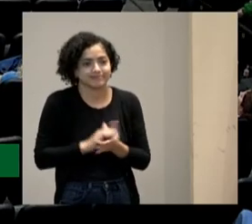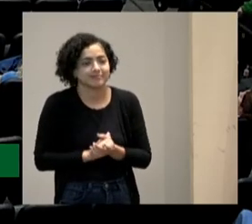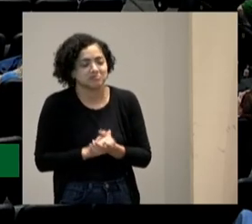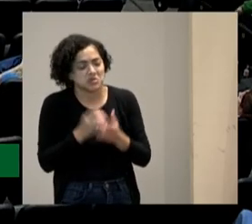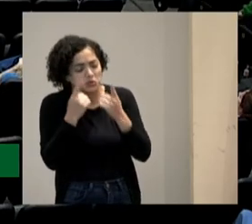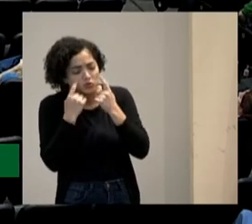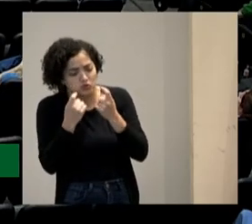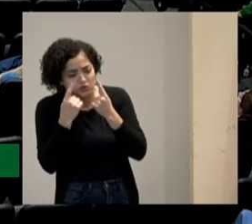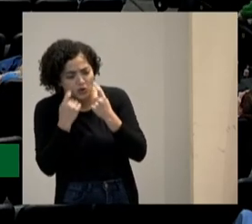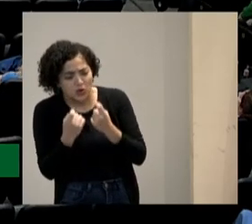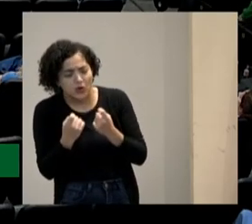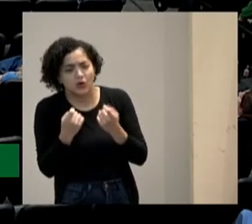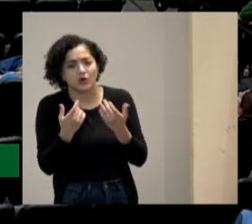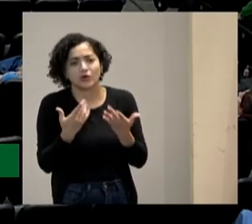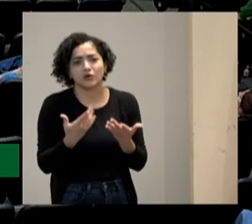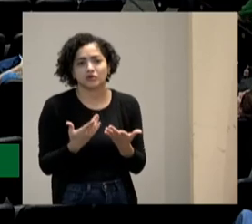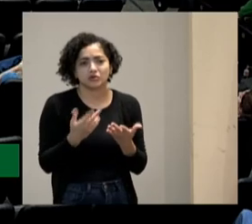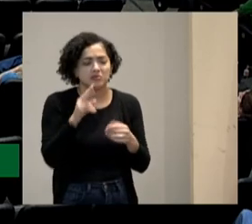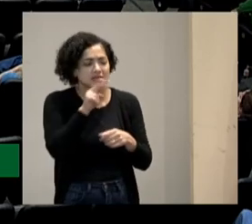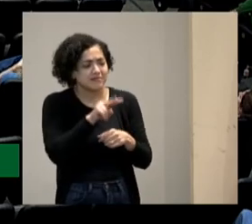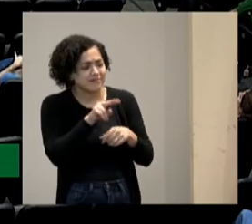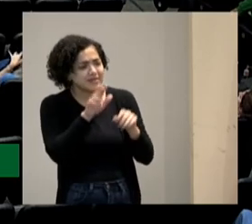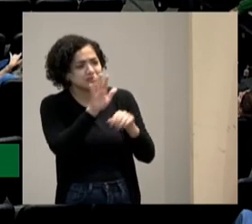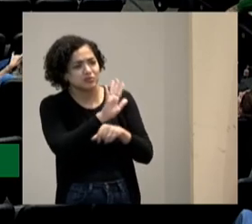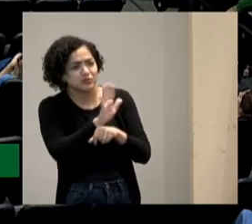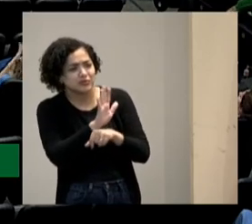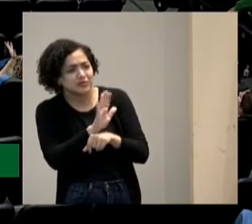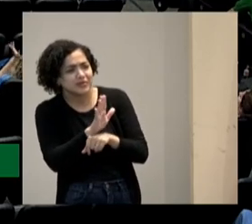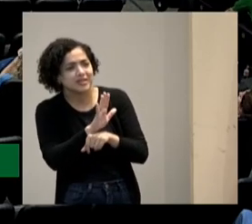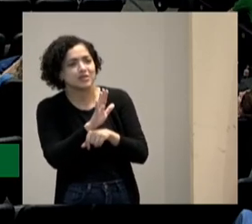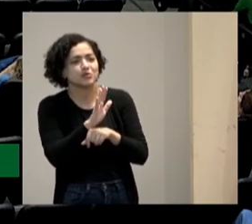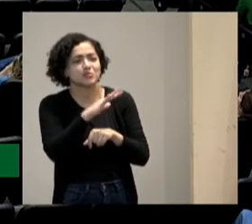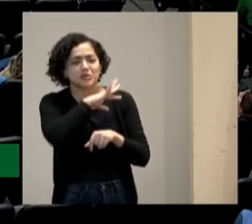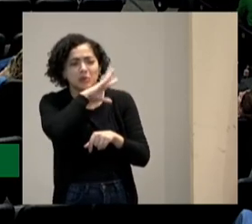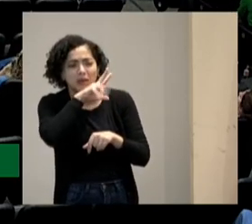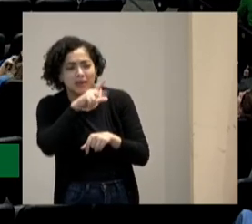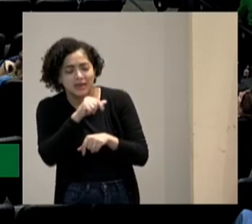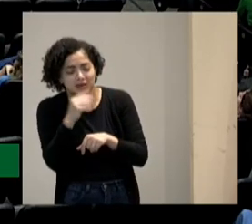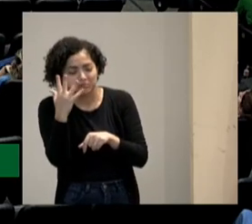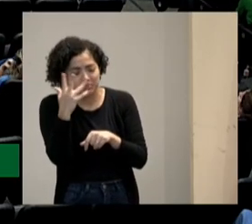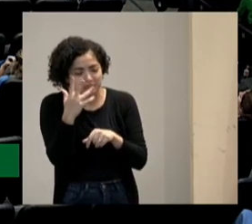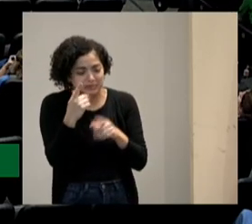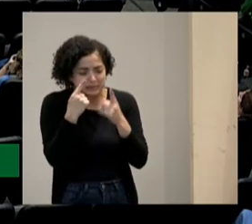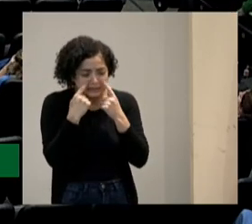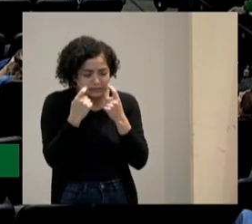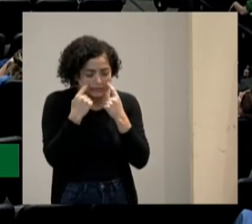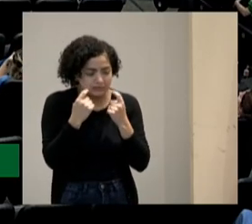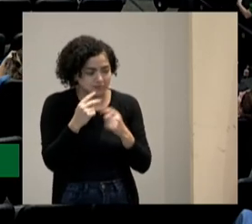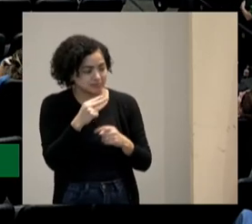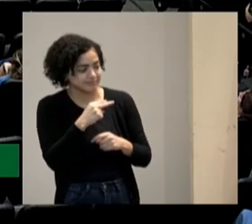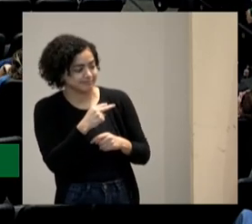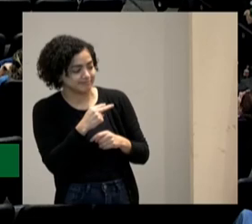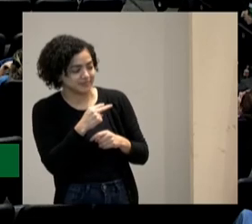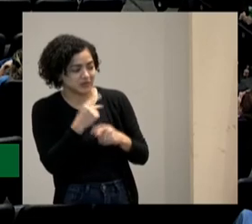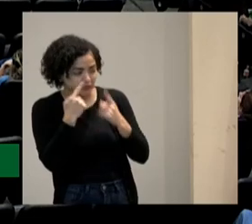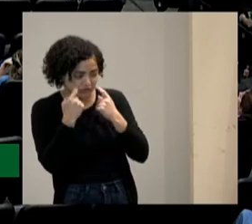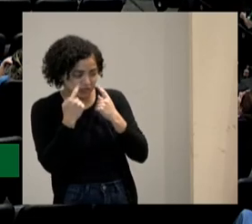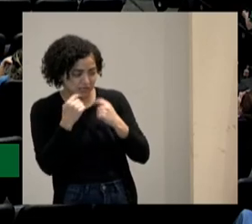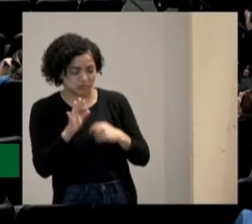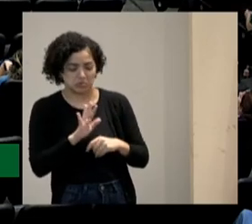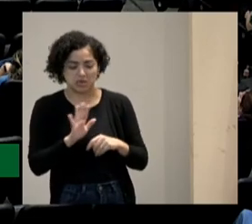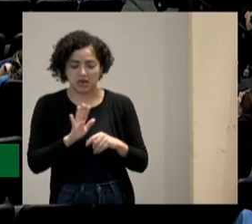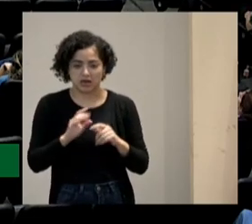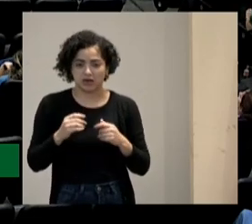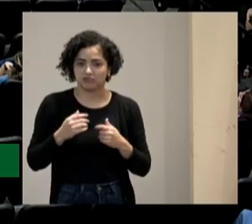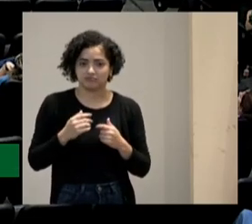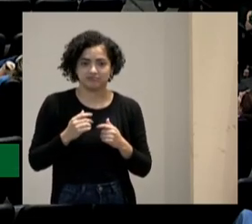eu choro ai eu assisto o filme do Rei Leão ai eu fico segurando porque eu não quero chorar ai meu menino fala você vai chorar? eu não choro ai